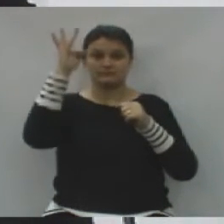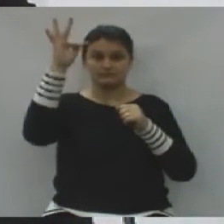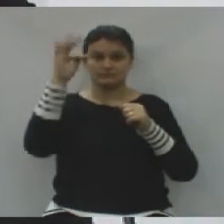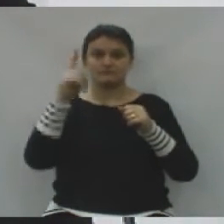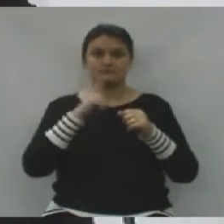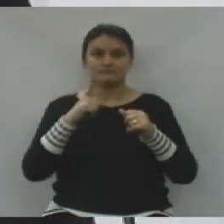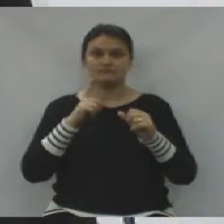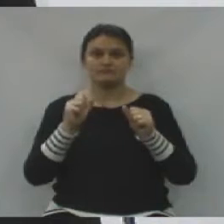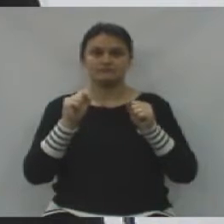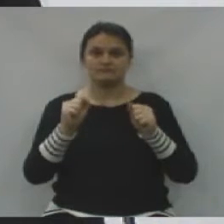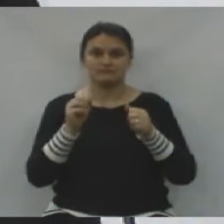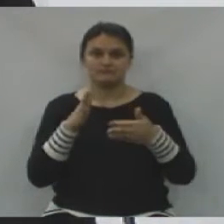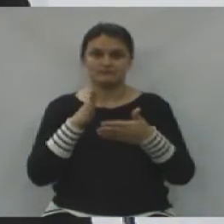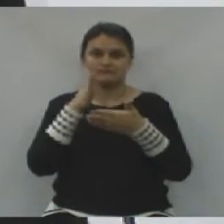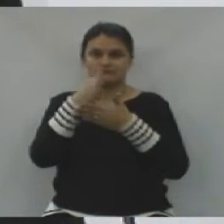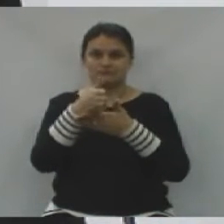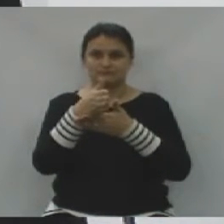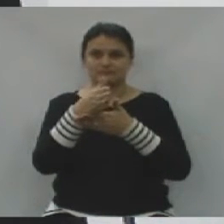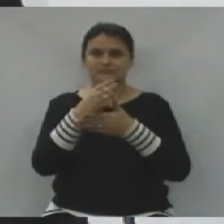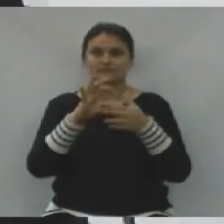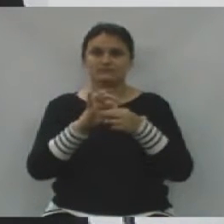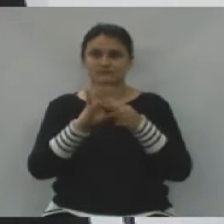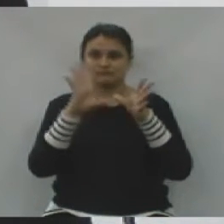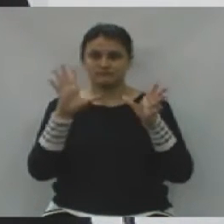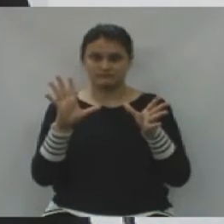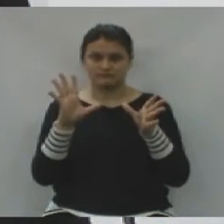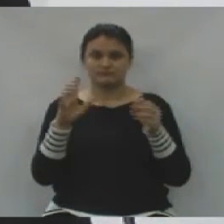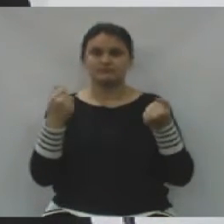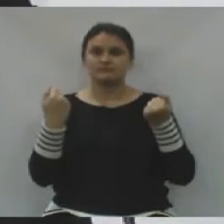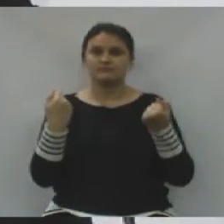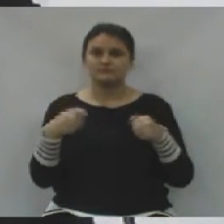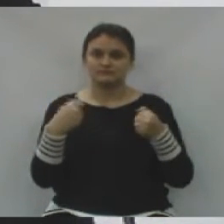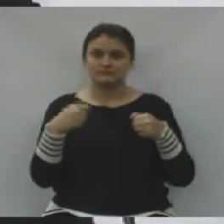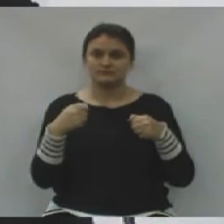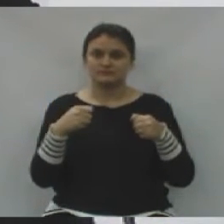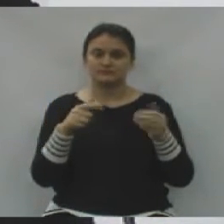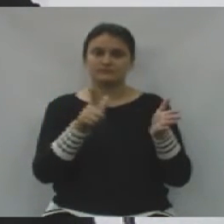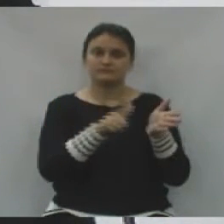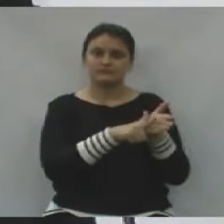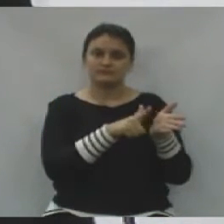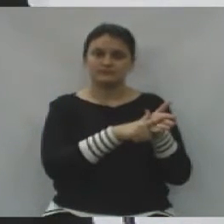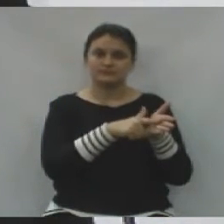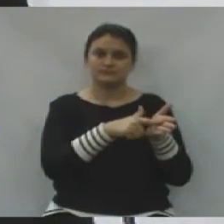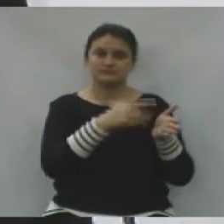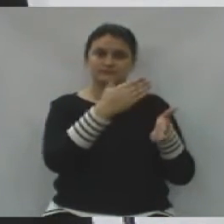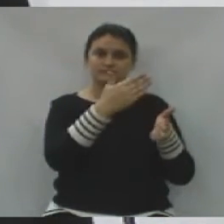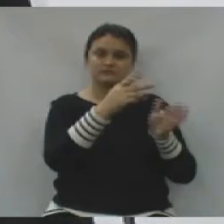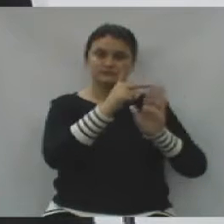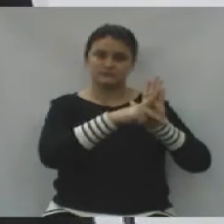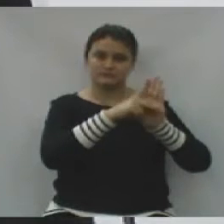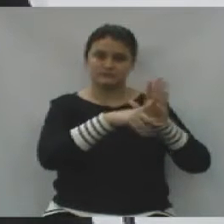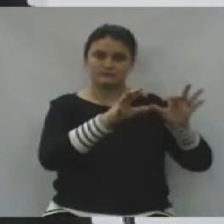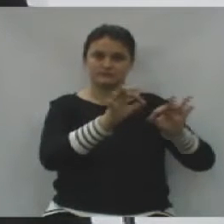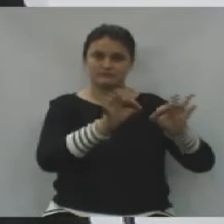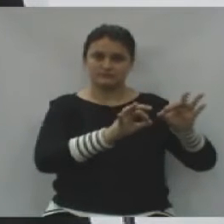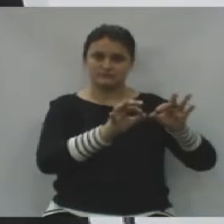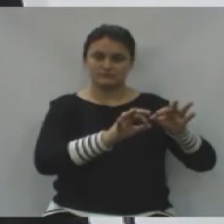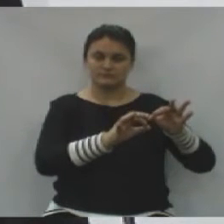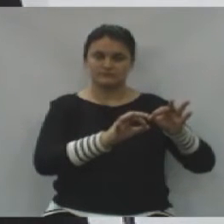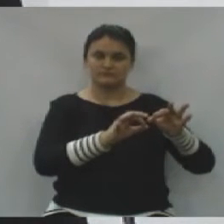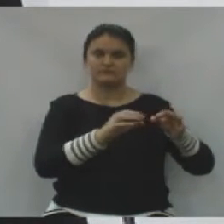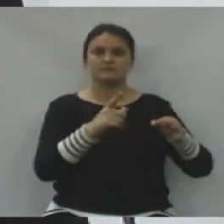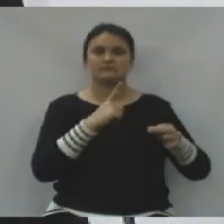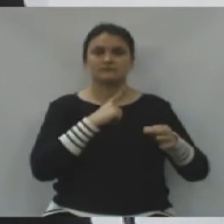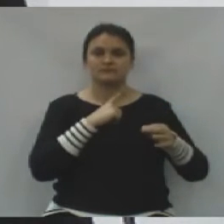abitse, para que tenha a liberação, ele precisa ter projeto, ele precisa ter o